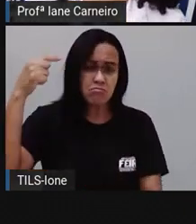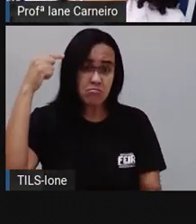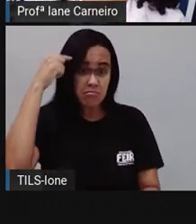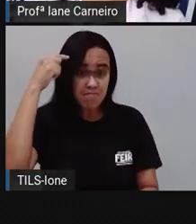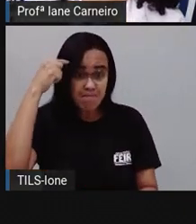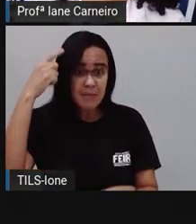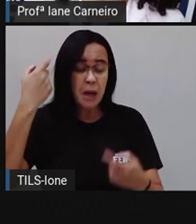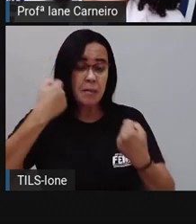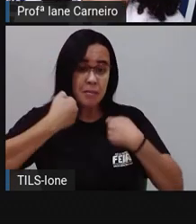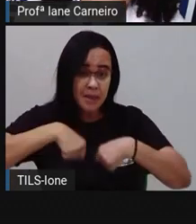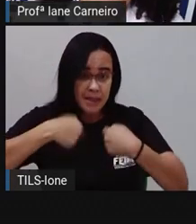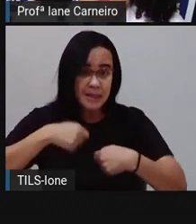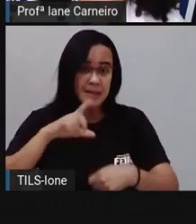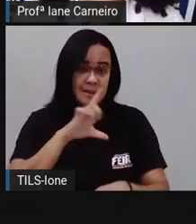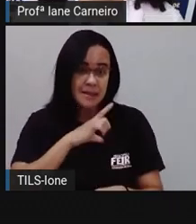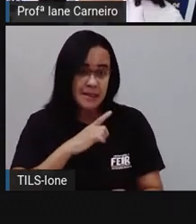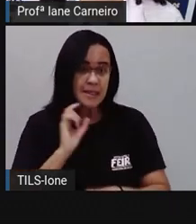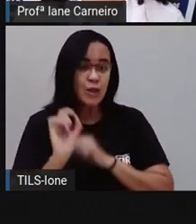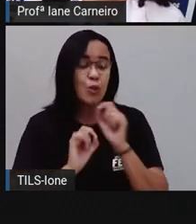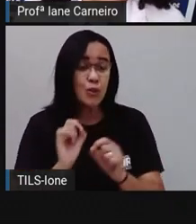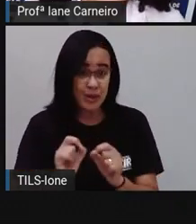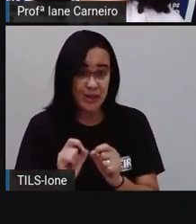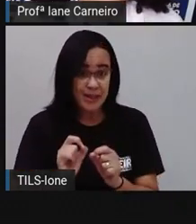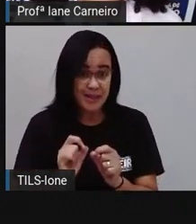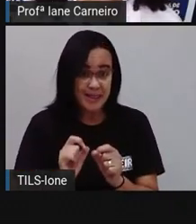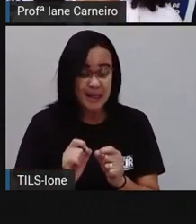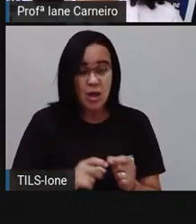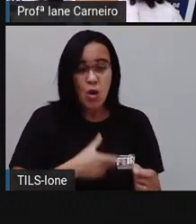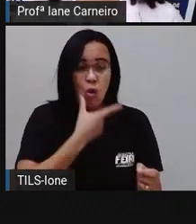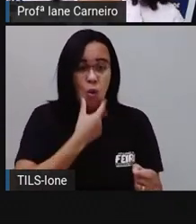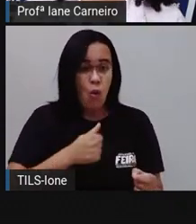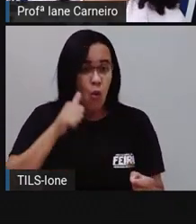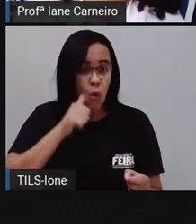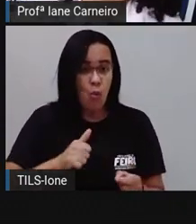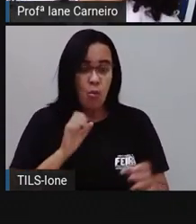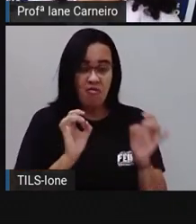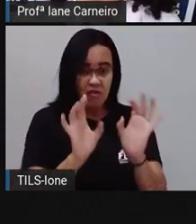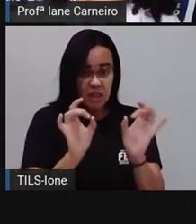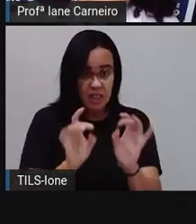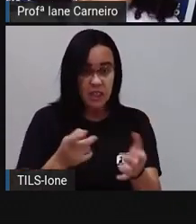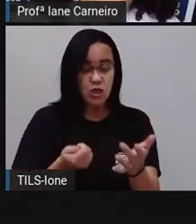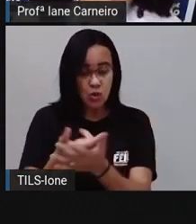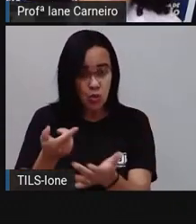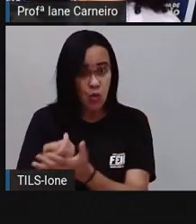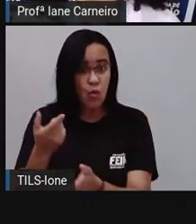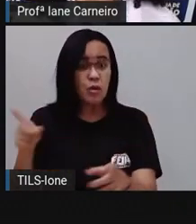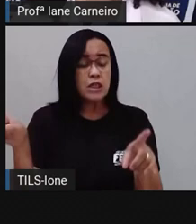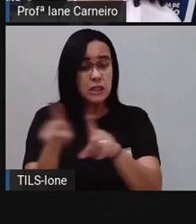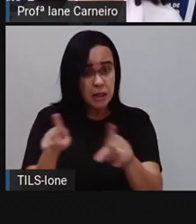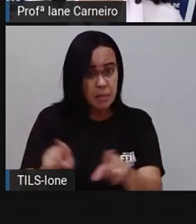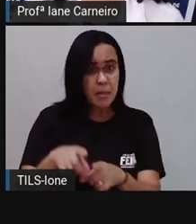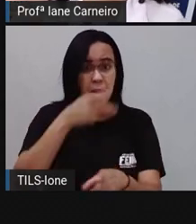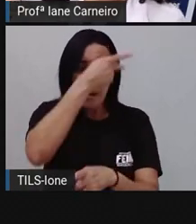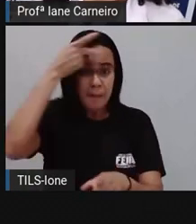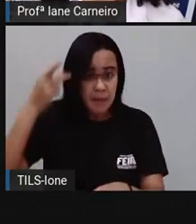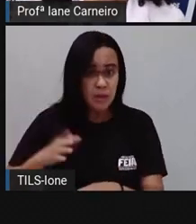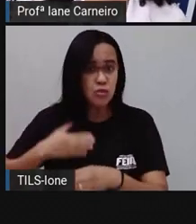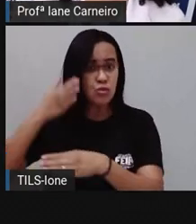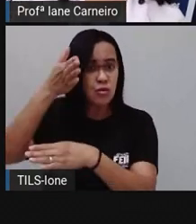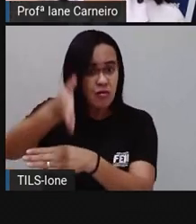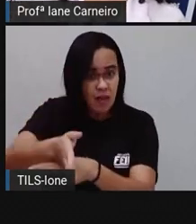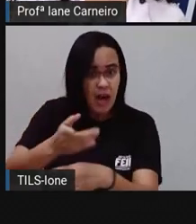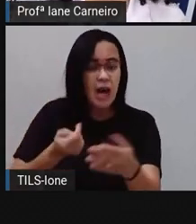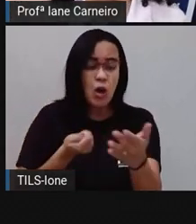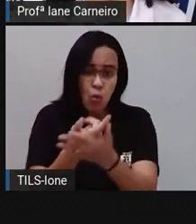os compradores, Quanto os consumidores que vão lá na feira livre, que é a higiene, né? Então, todo mundo